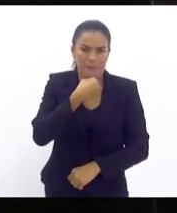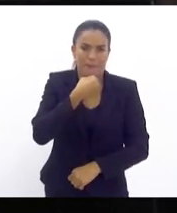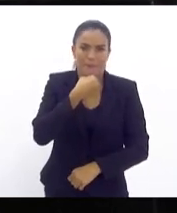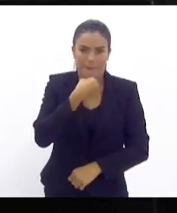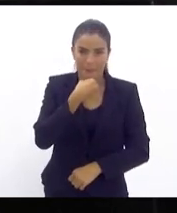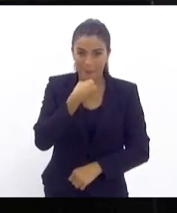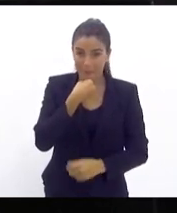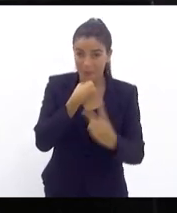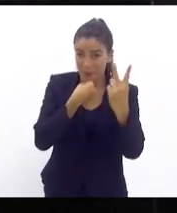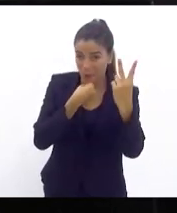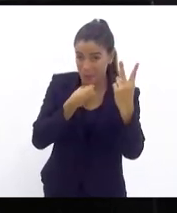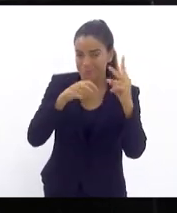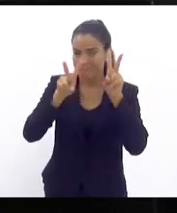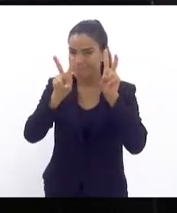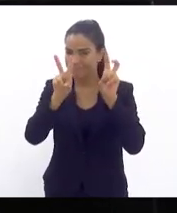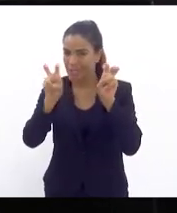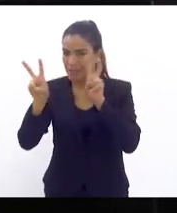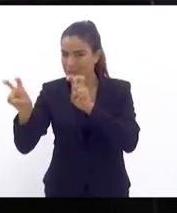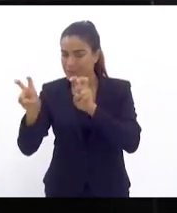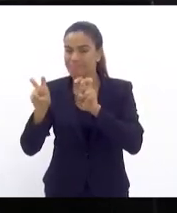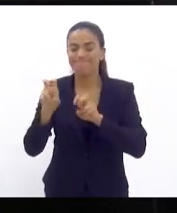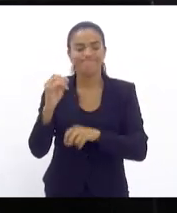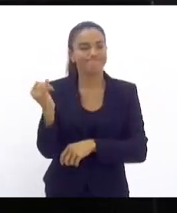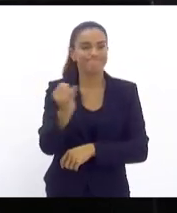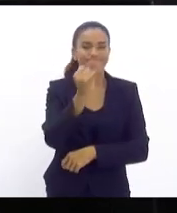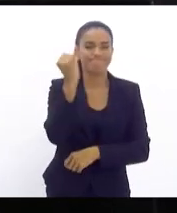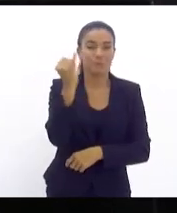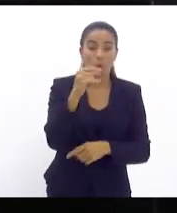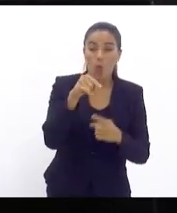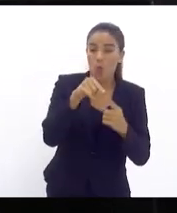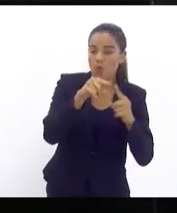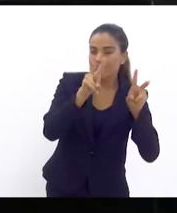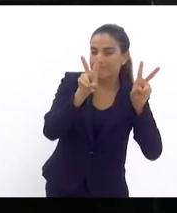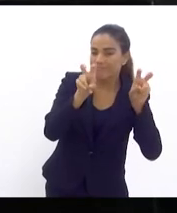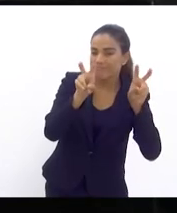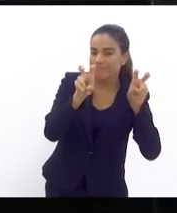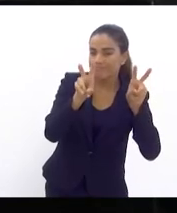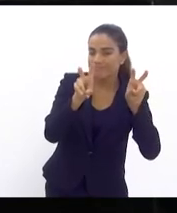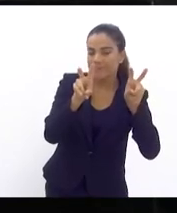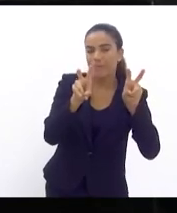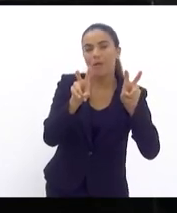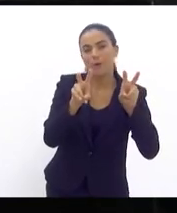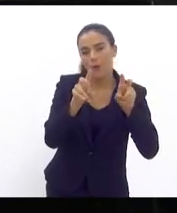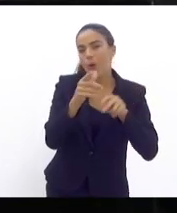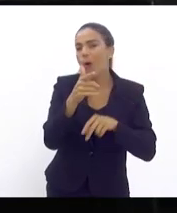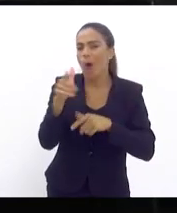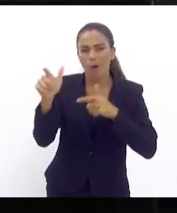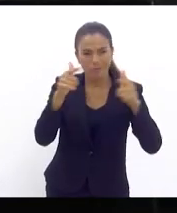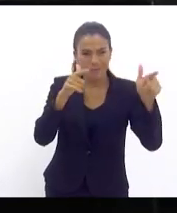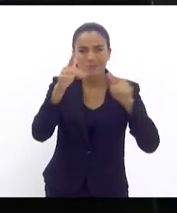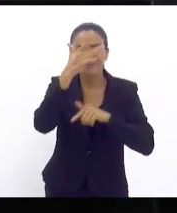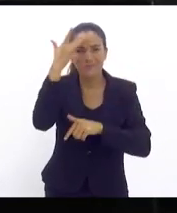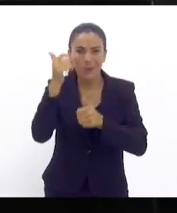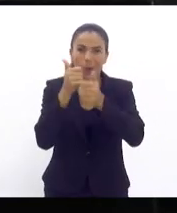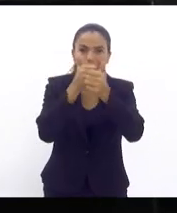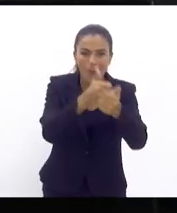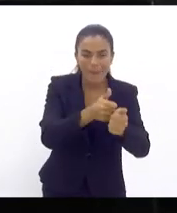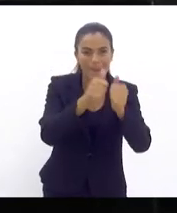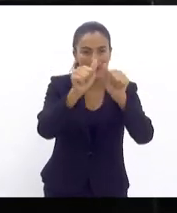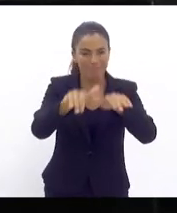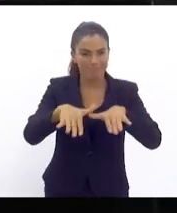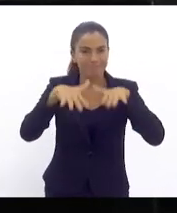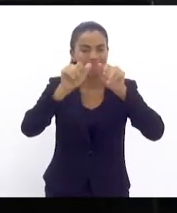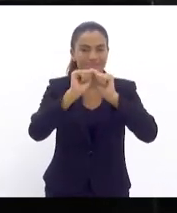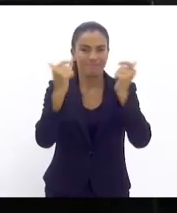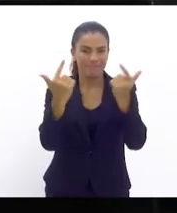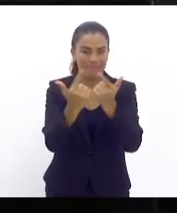são dois temas extremamente importantes e um, aqueles que sempre acompanham o nosso trabalho aqui na Assembleia Legislativa, vai